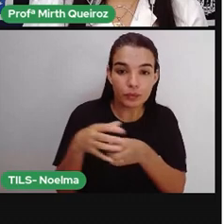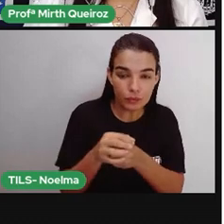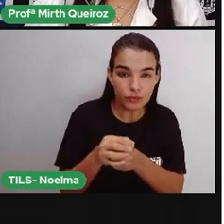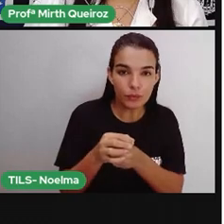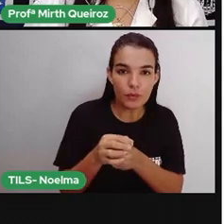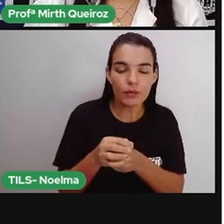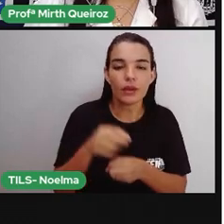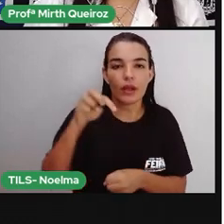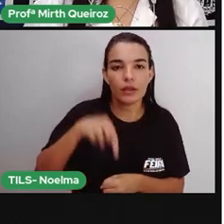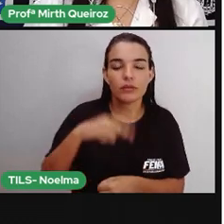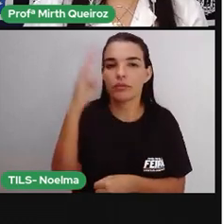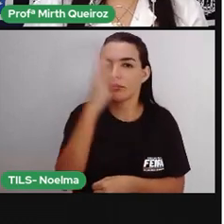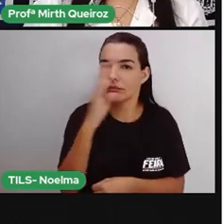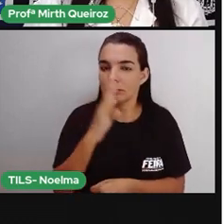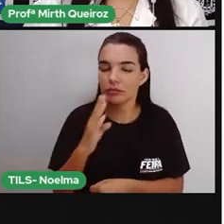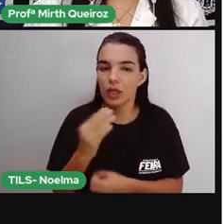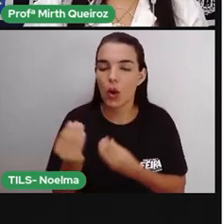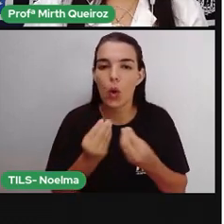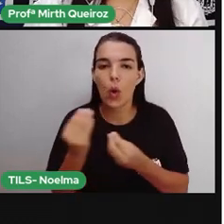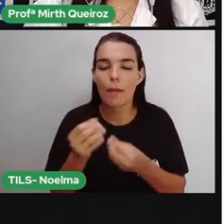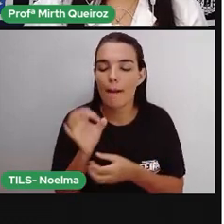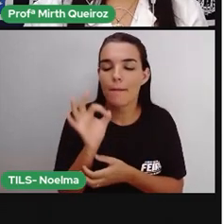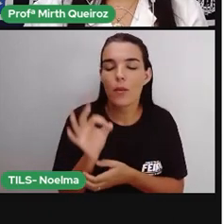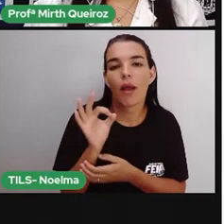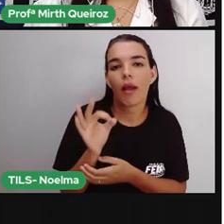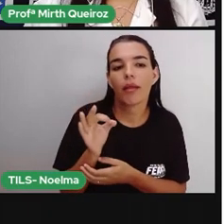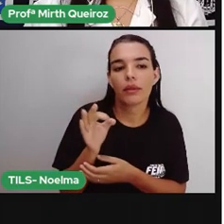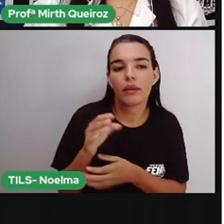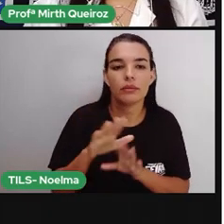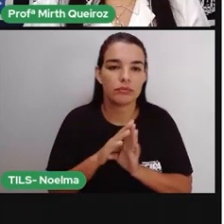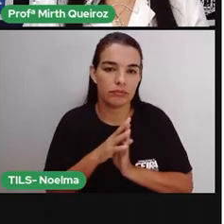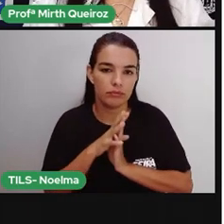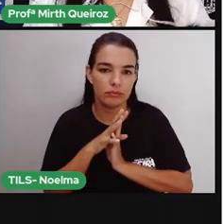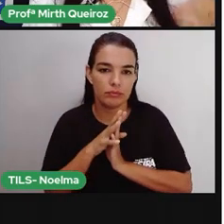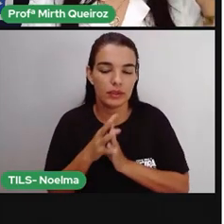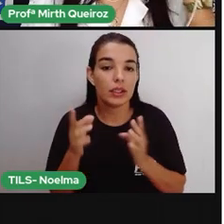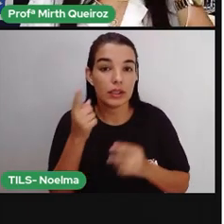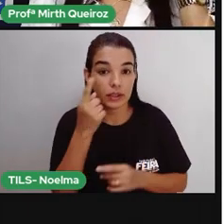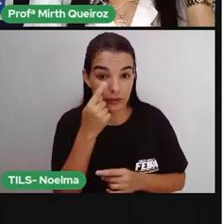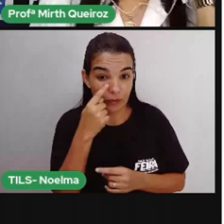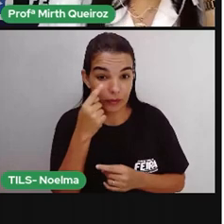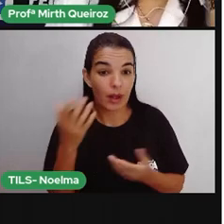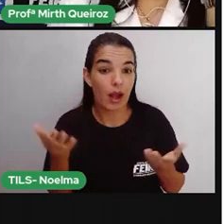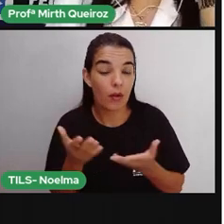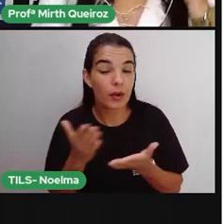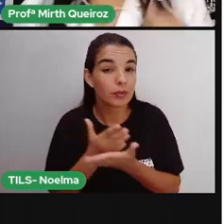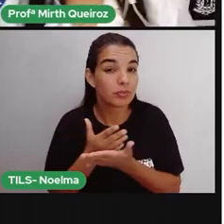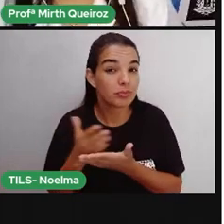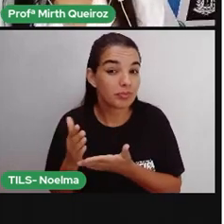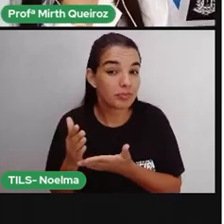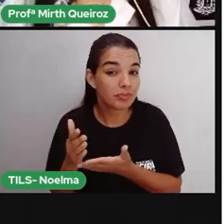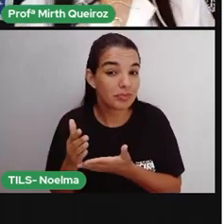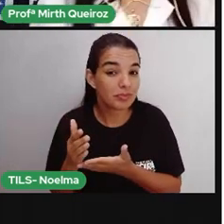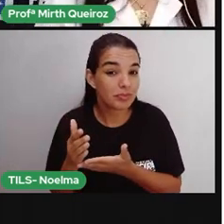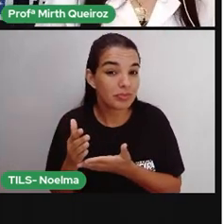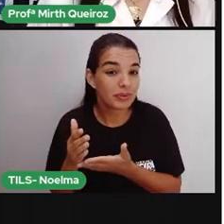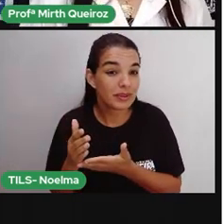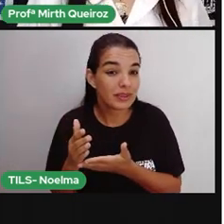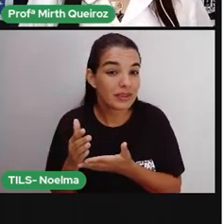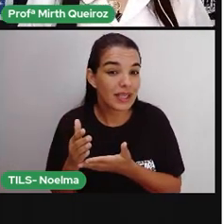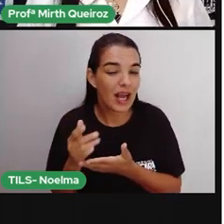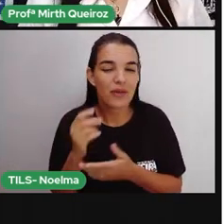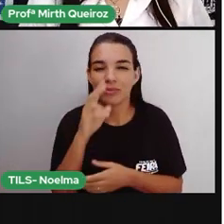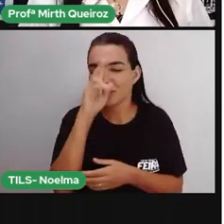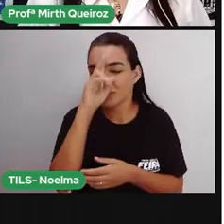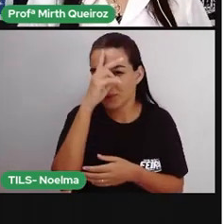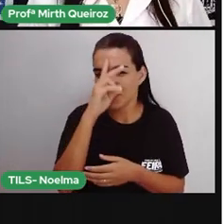brasileiro, sobre a nossa moeda. Para isso, nós vamos começar com uma